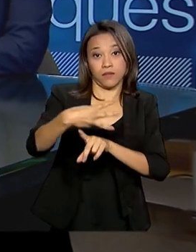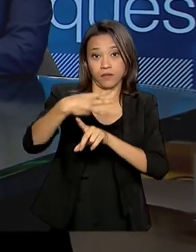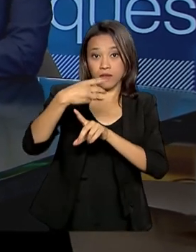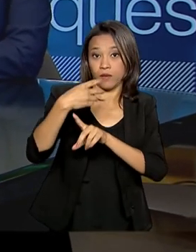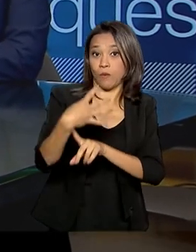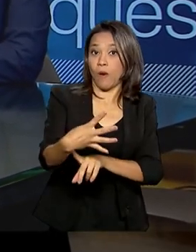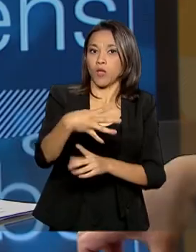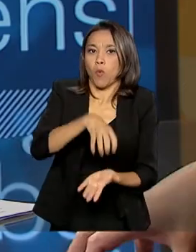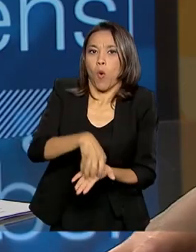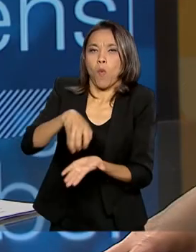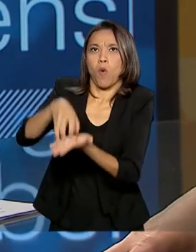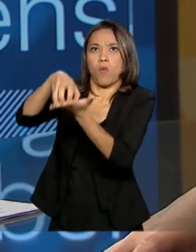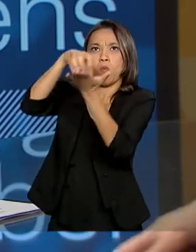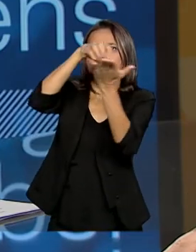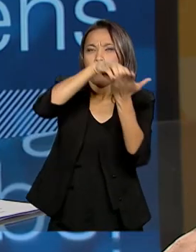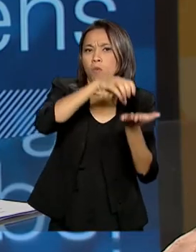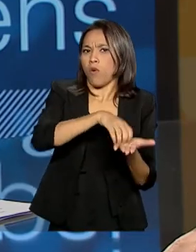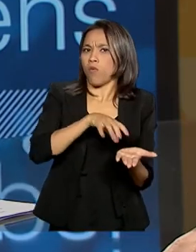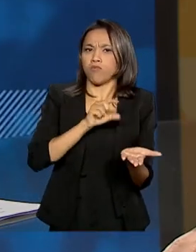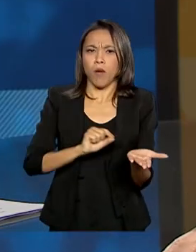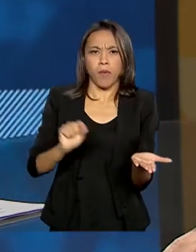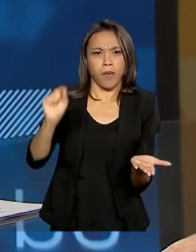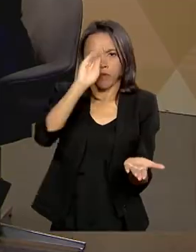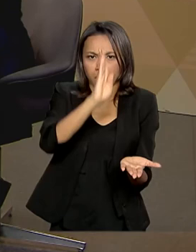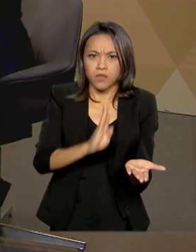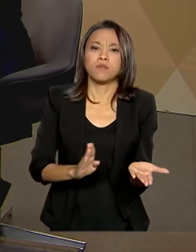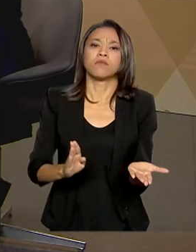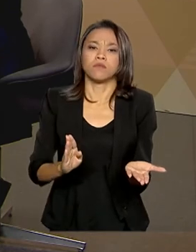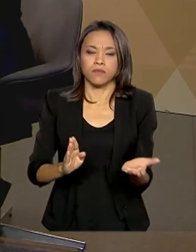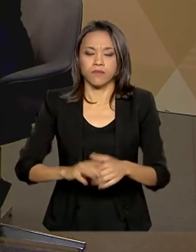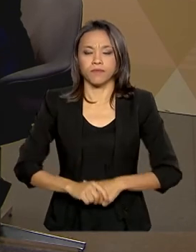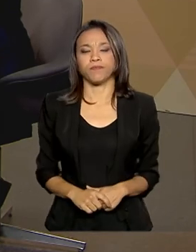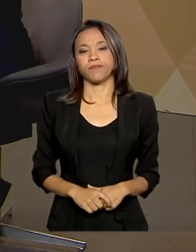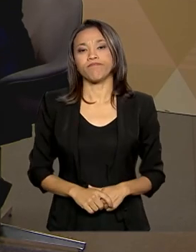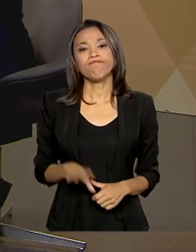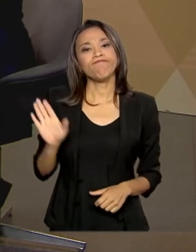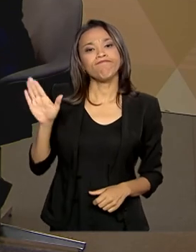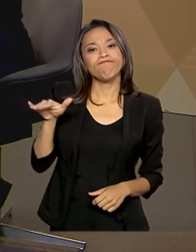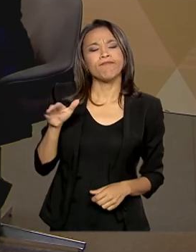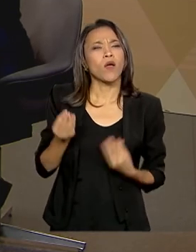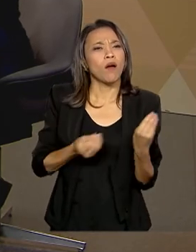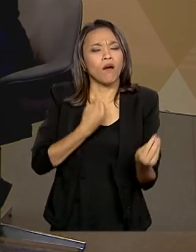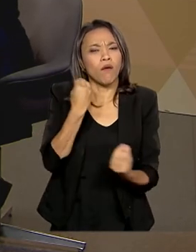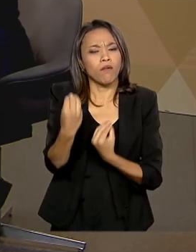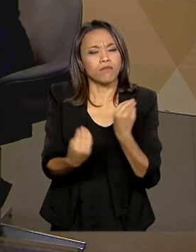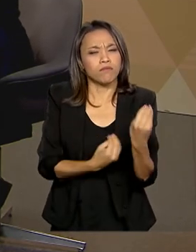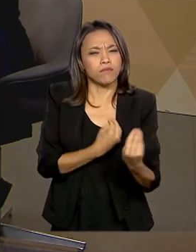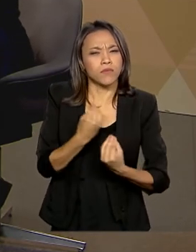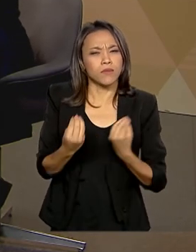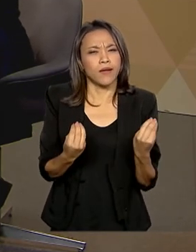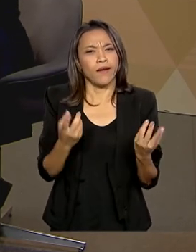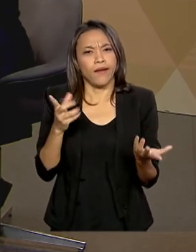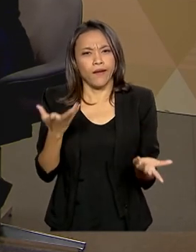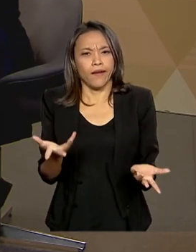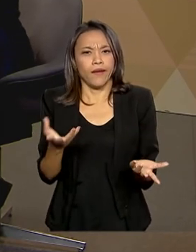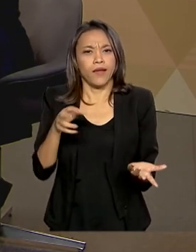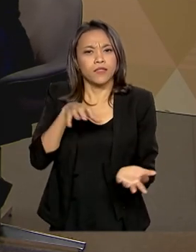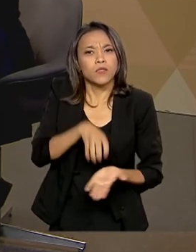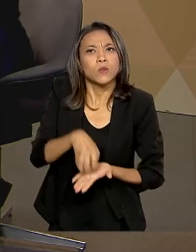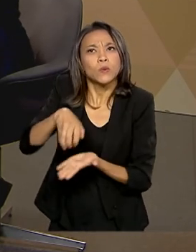inteiro, em todos os biomas que o Brasil tem. Como é que está essa questão das unidades de